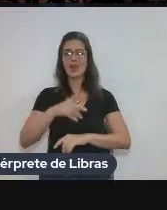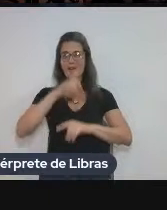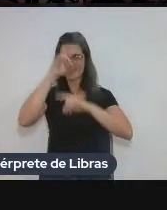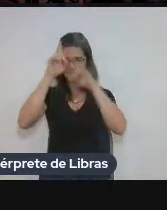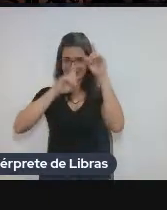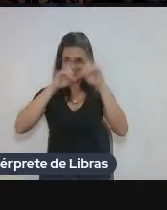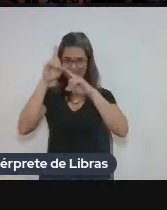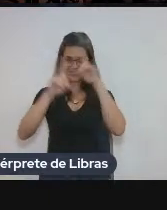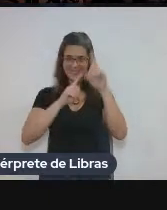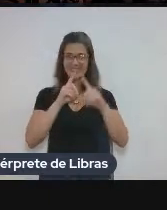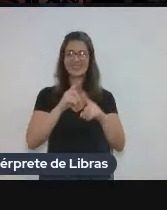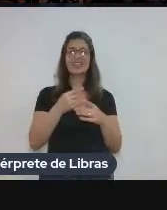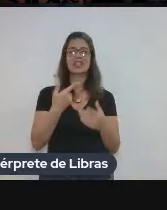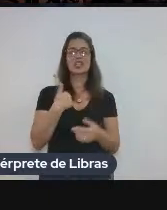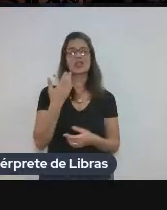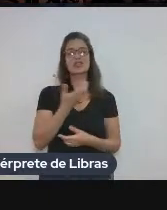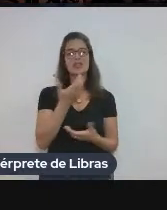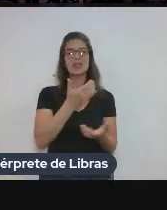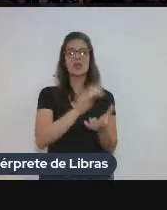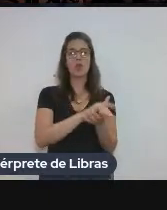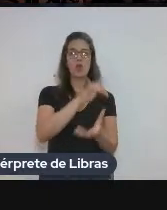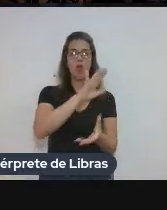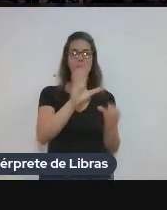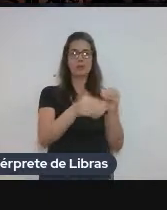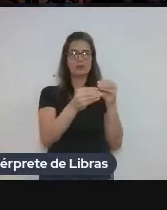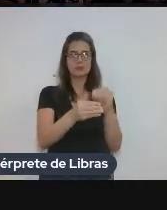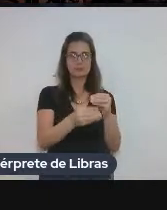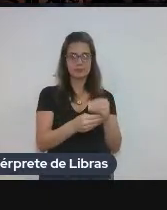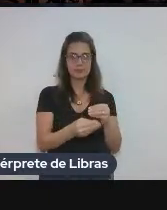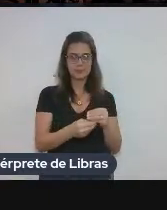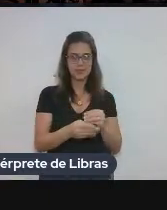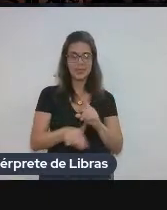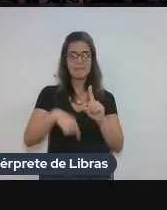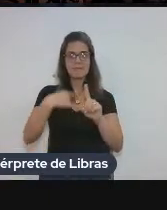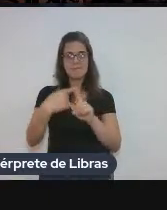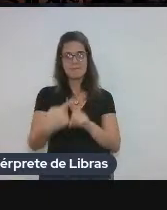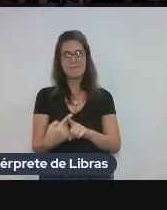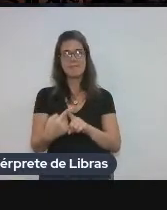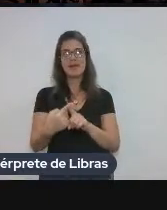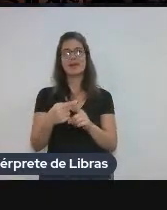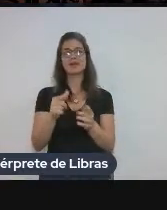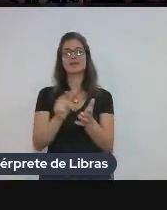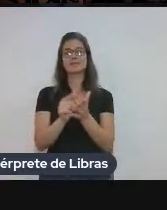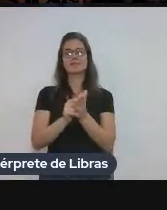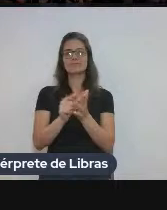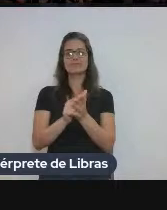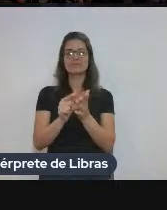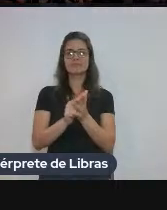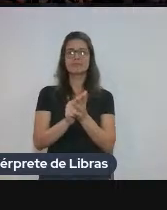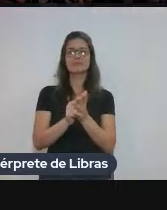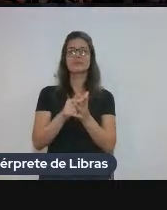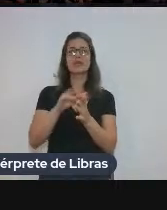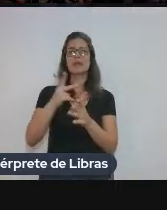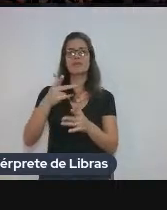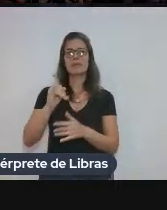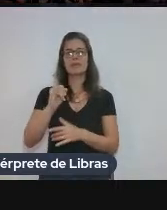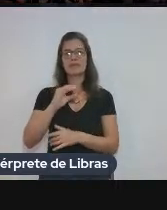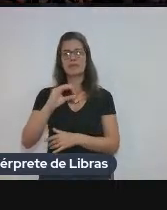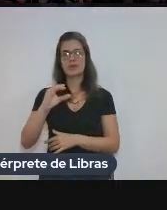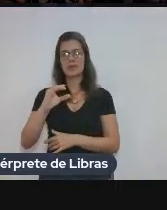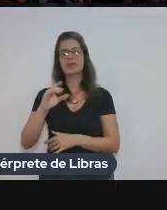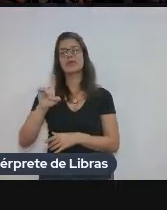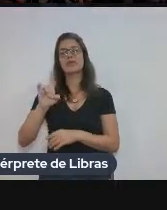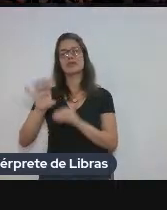vai ampliar o corpus e a gente vai preencher mais fichas. A gente tem feito isso frequentemente com os PIVICs, né? Estamos